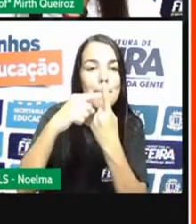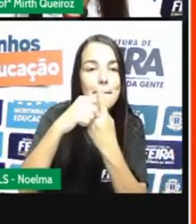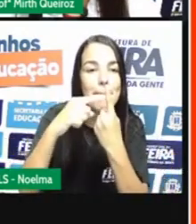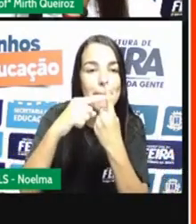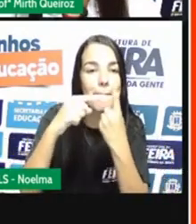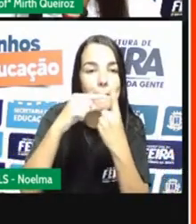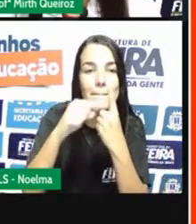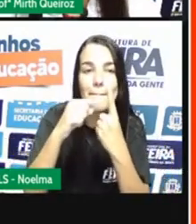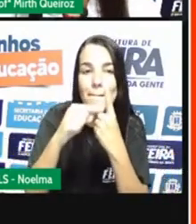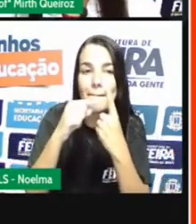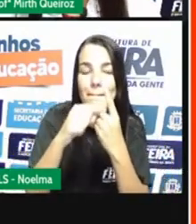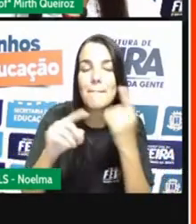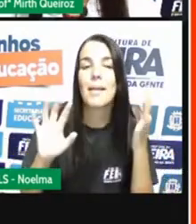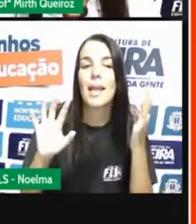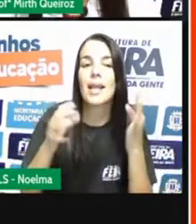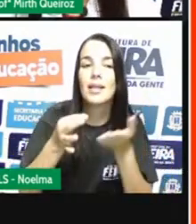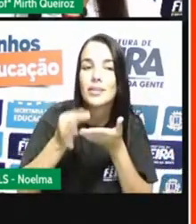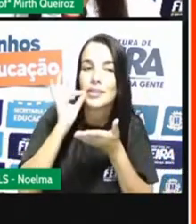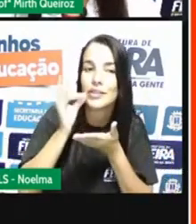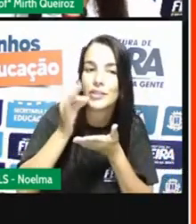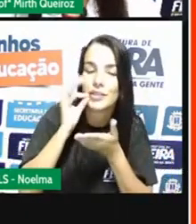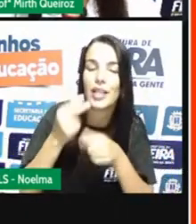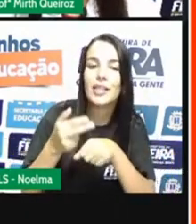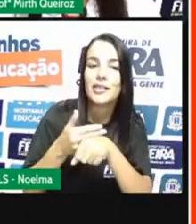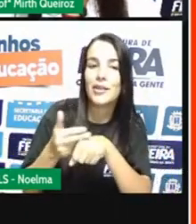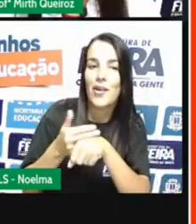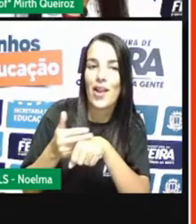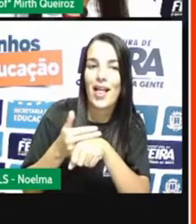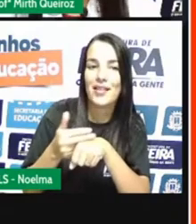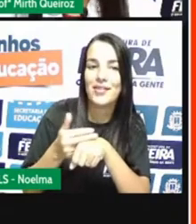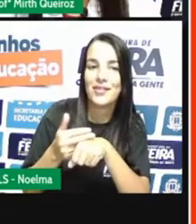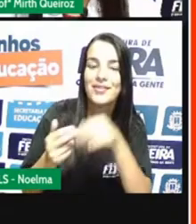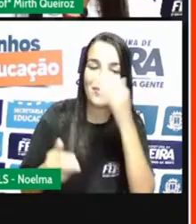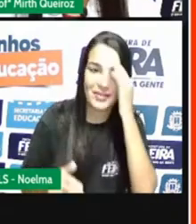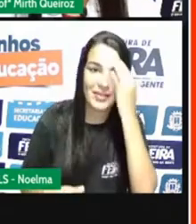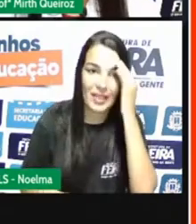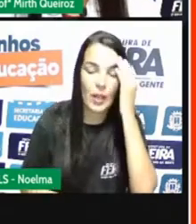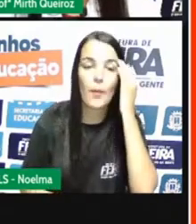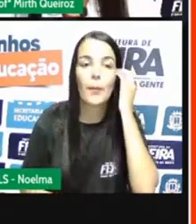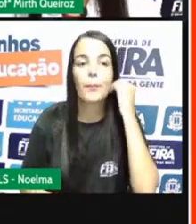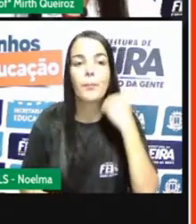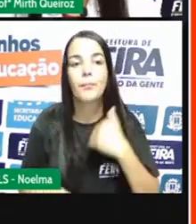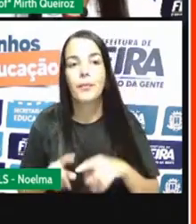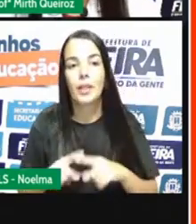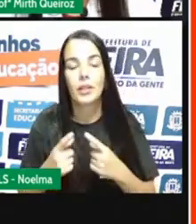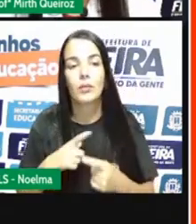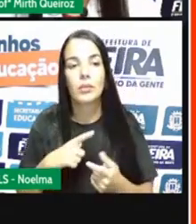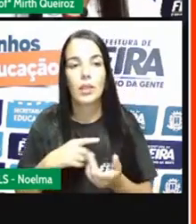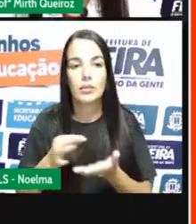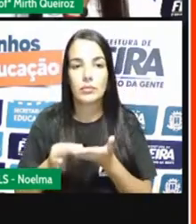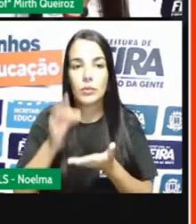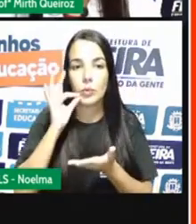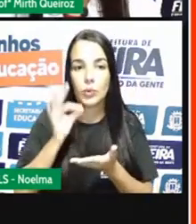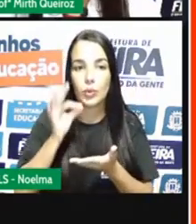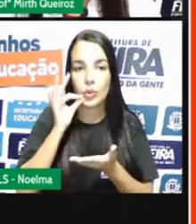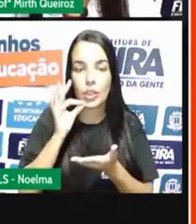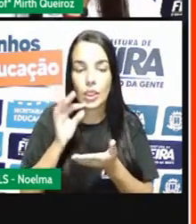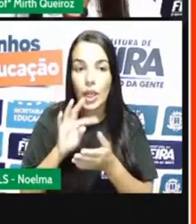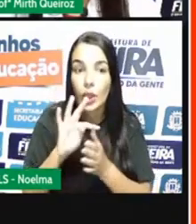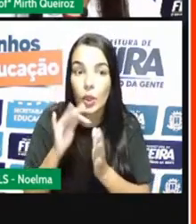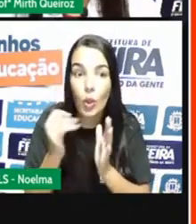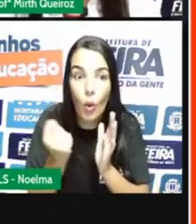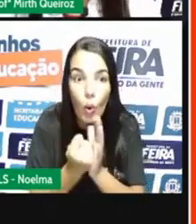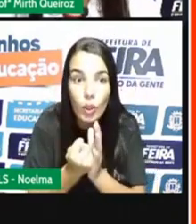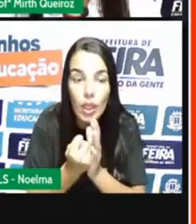xícara, que é um meio da xícara, em chocolate em pó. Então, nós temos uma xícara e meia. Quando nós temos um